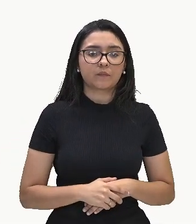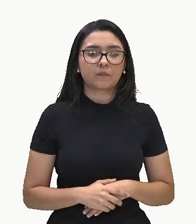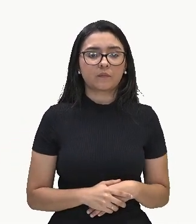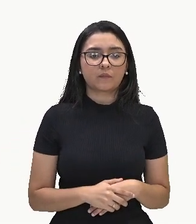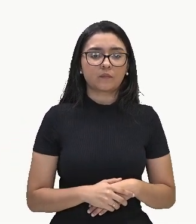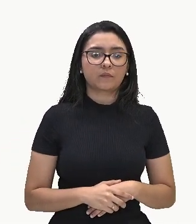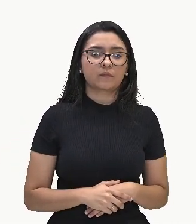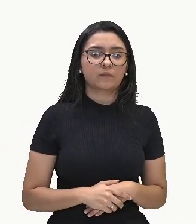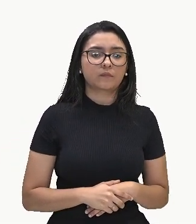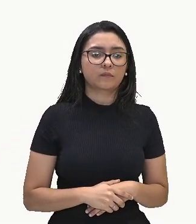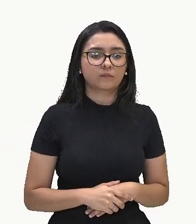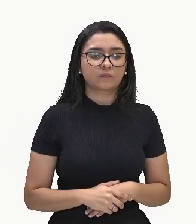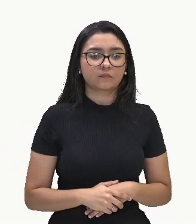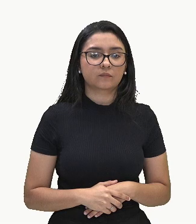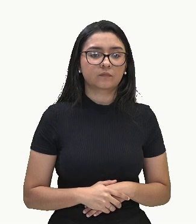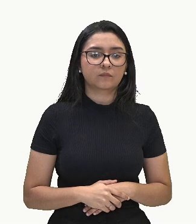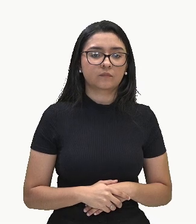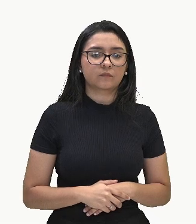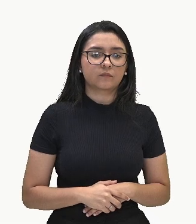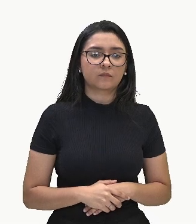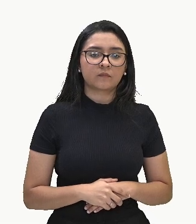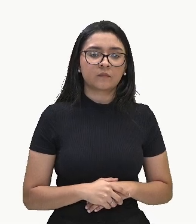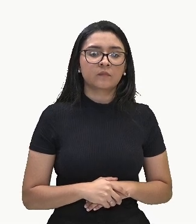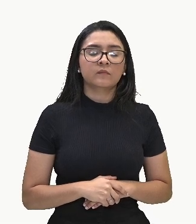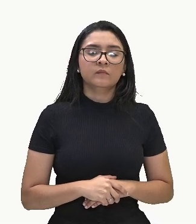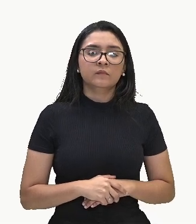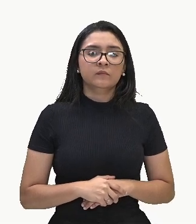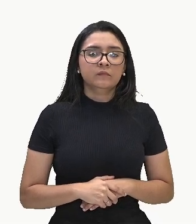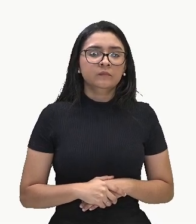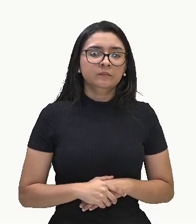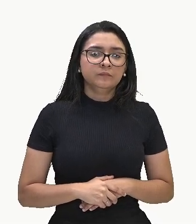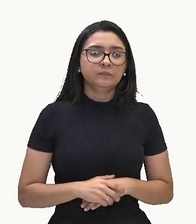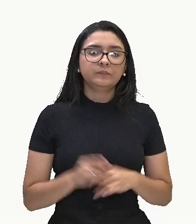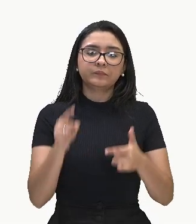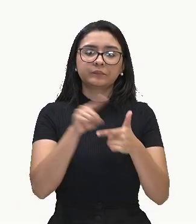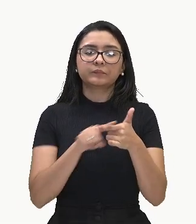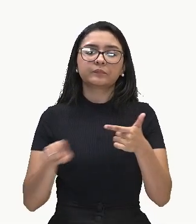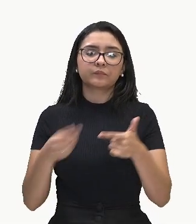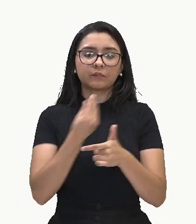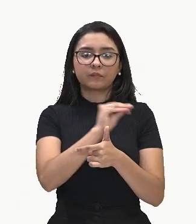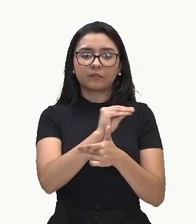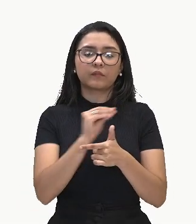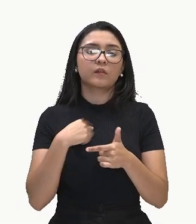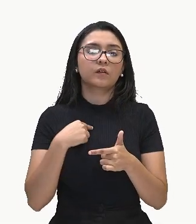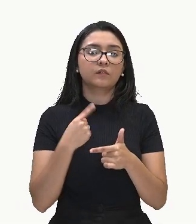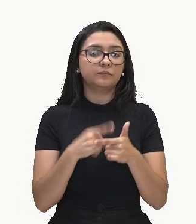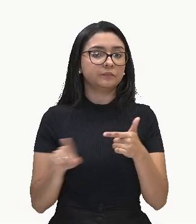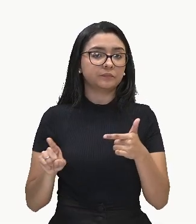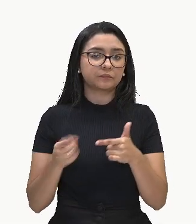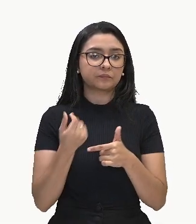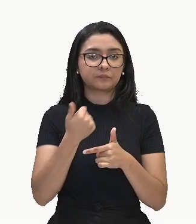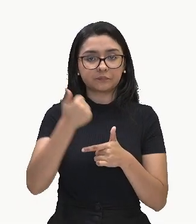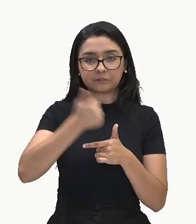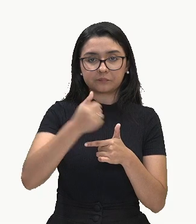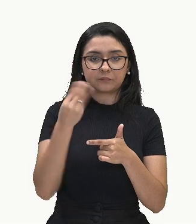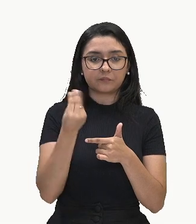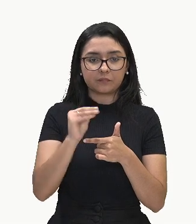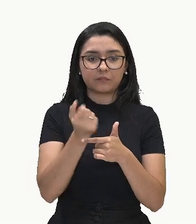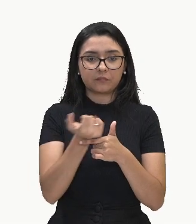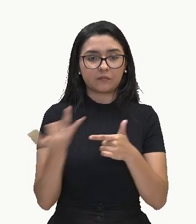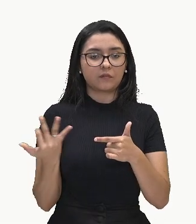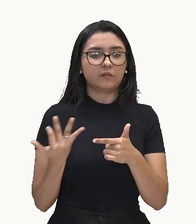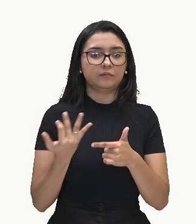termo aqui do nosso dividendo e vou dividir pelo primeiro termo do nosso divisor.